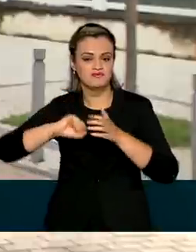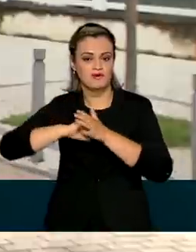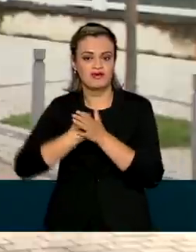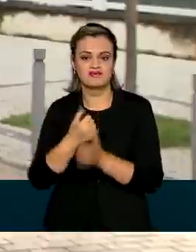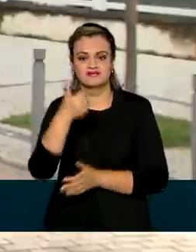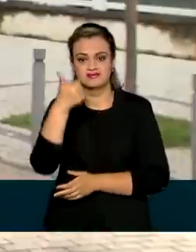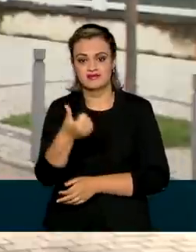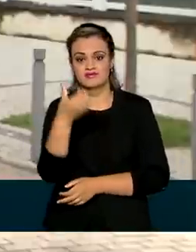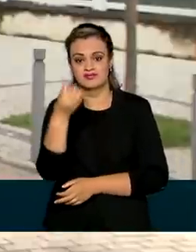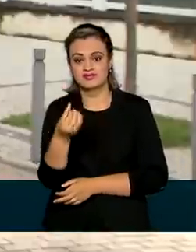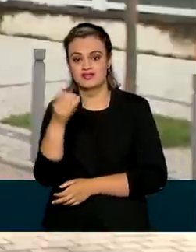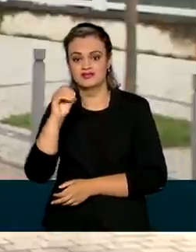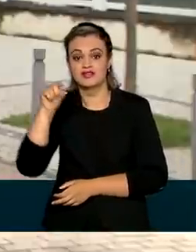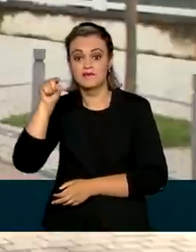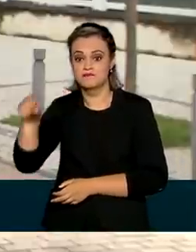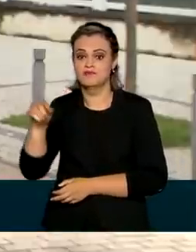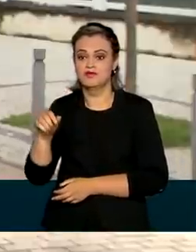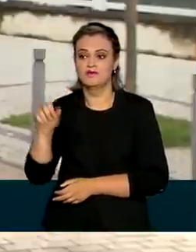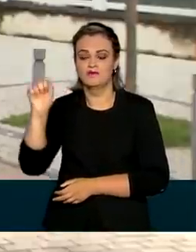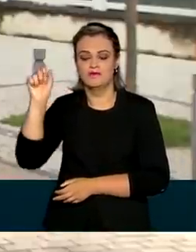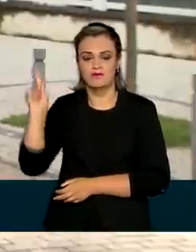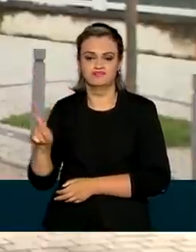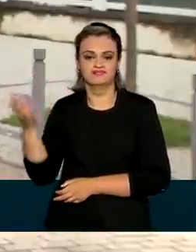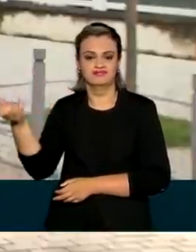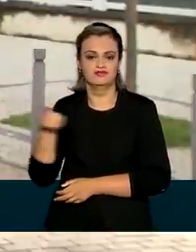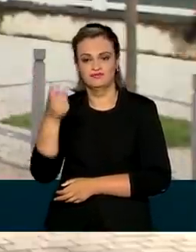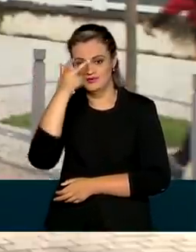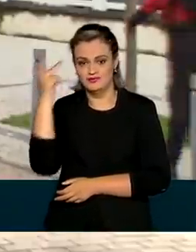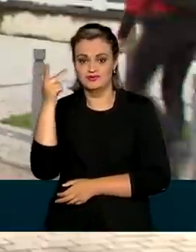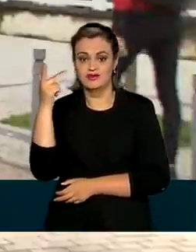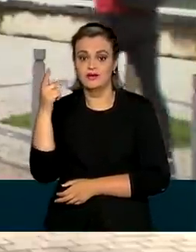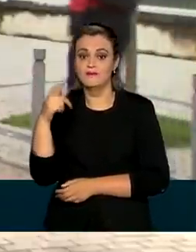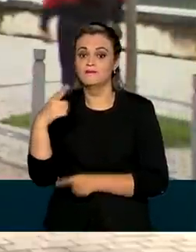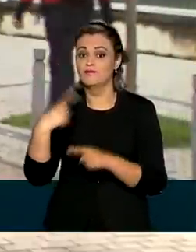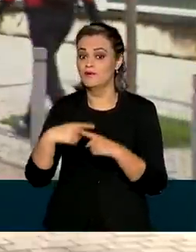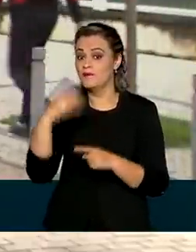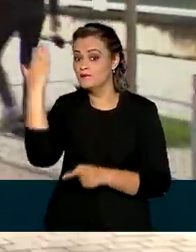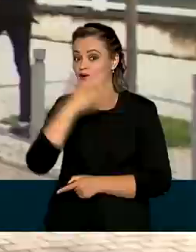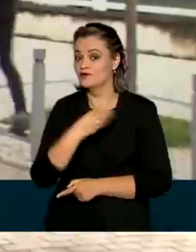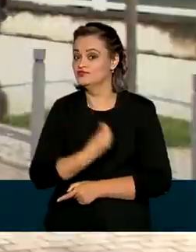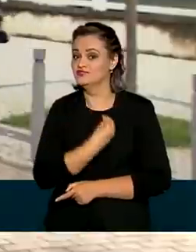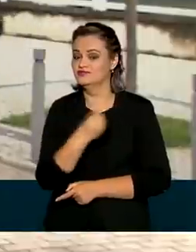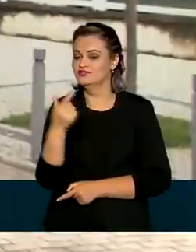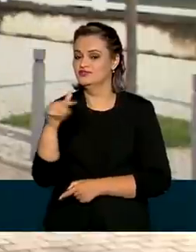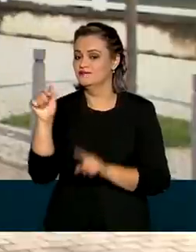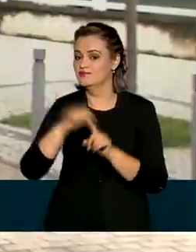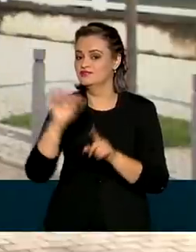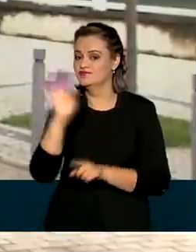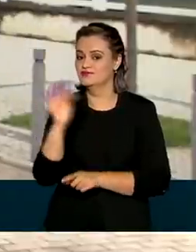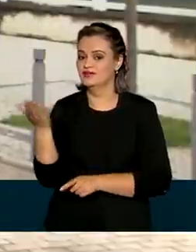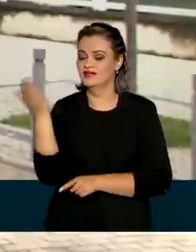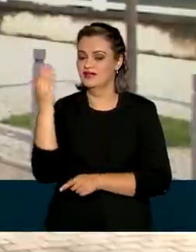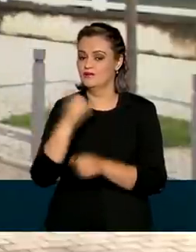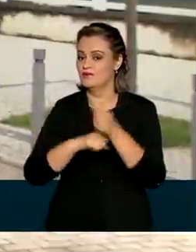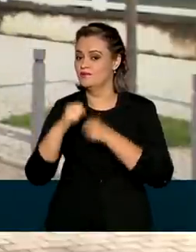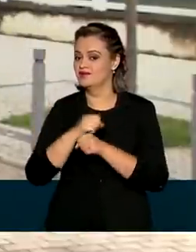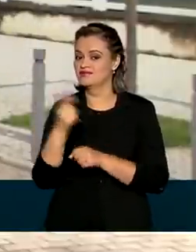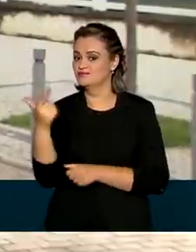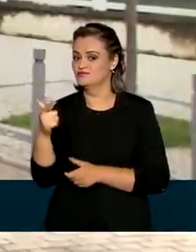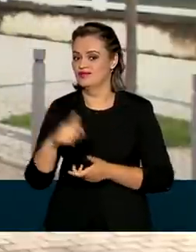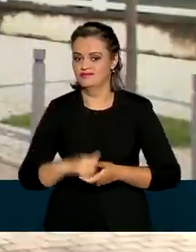160 mil benefícios de aposentados e pensionistas, que deveriam ter feito a prova em fevereiro do ano passado e não fizeram.